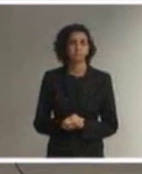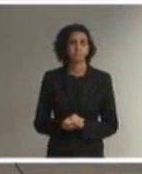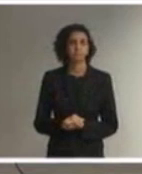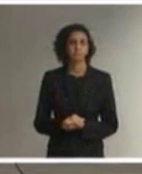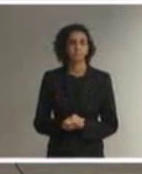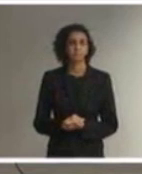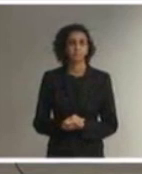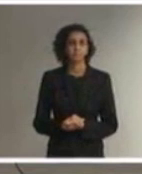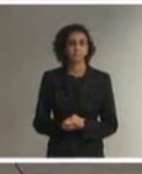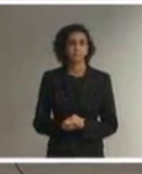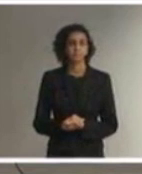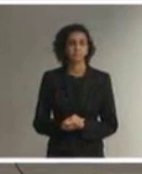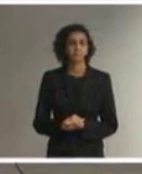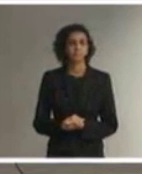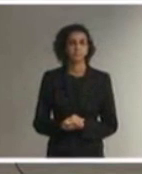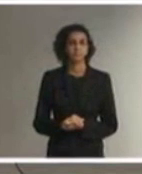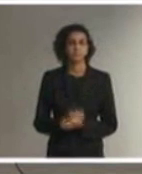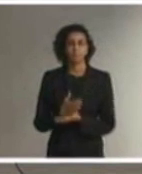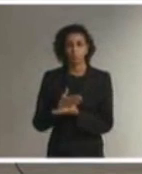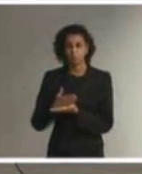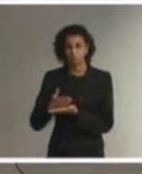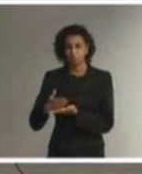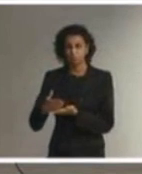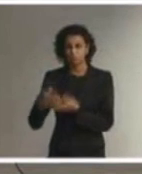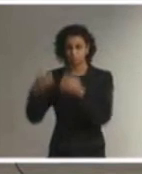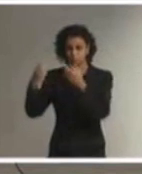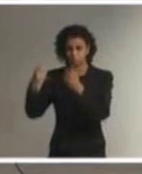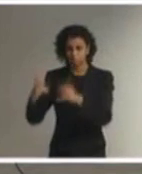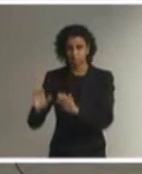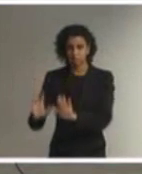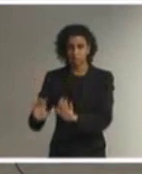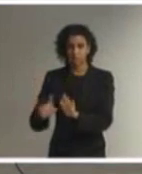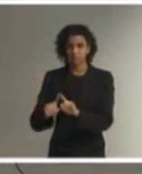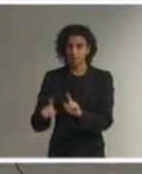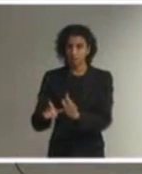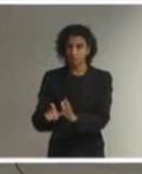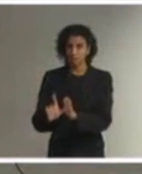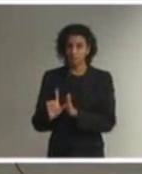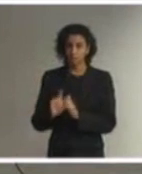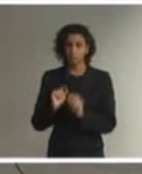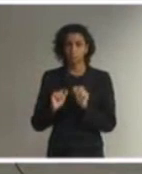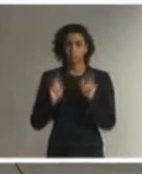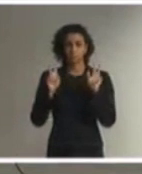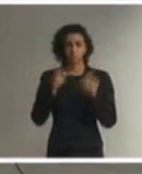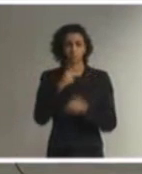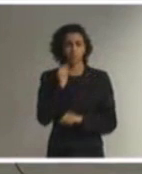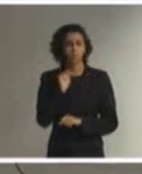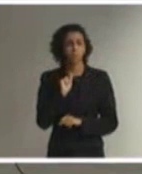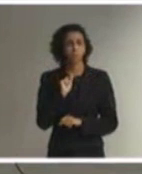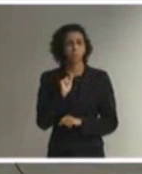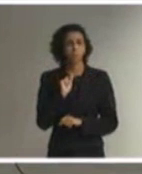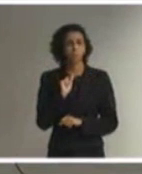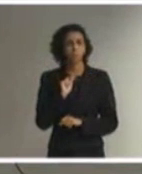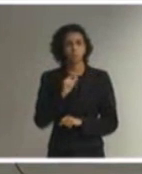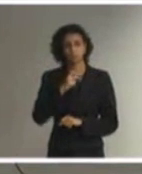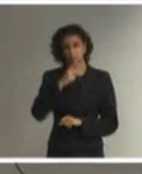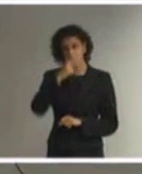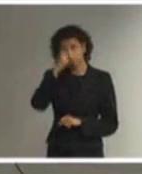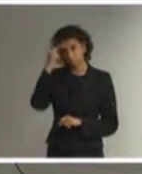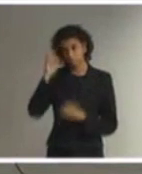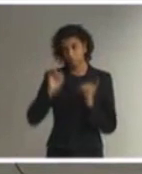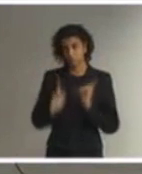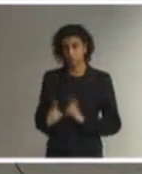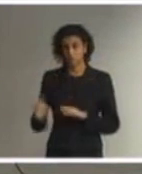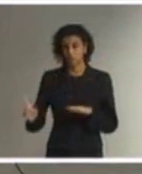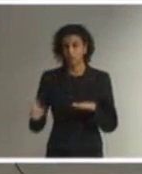de adentrar nesse aspecto é dizer que incluir alunos com necessidades educacionais